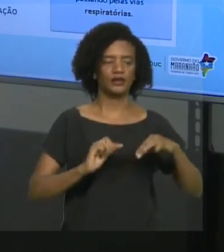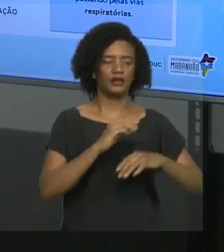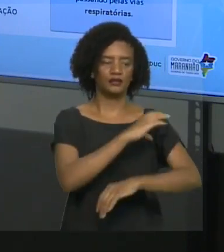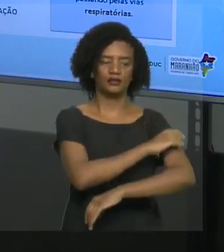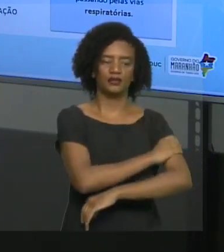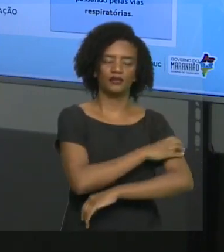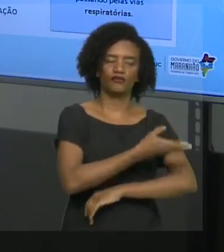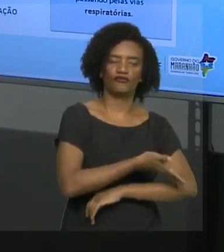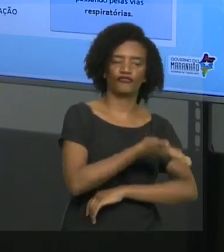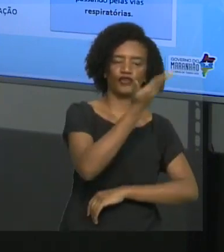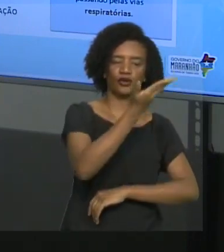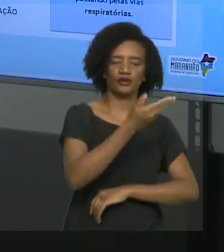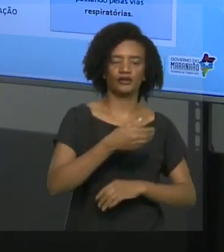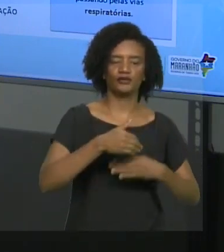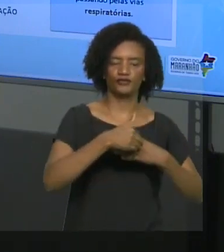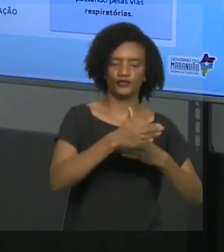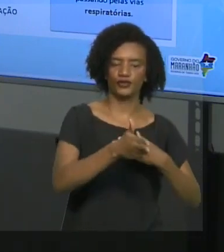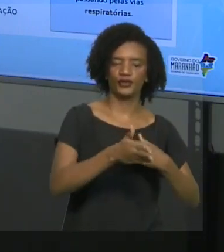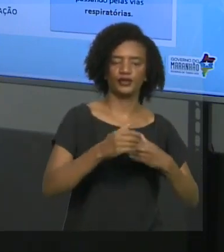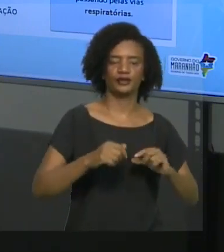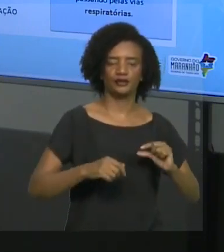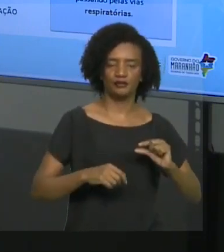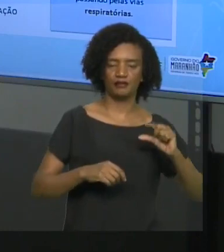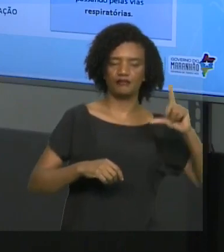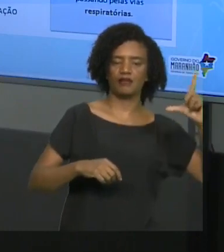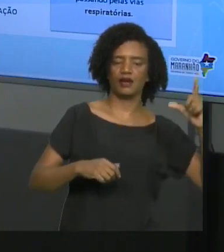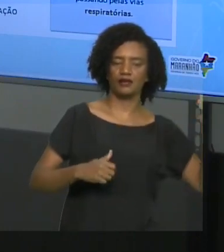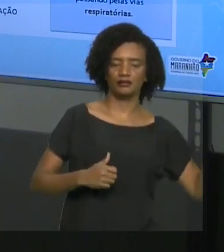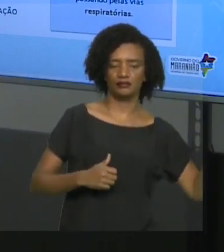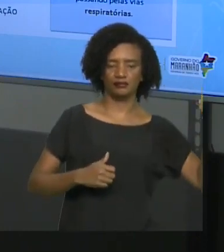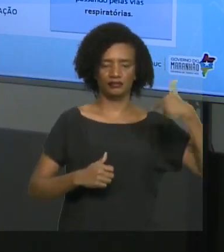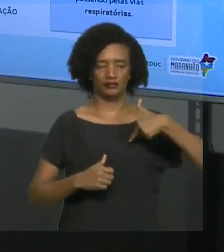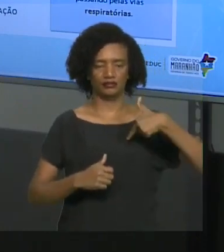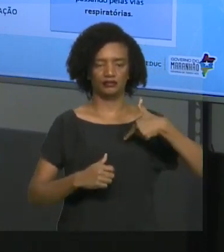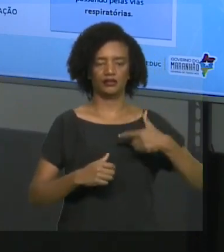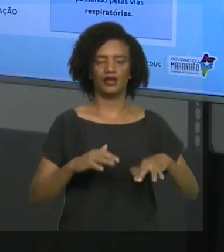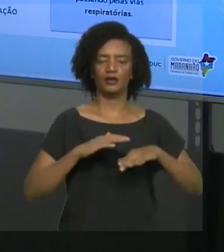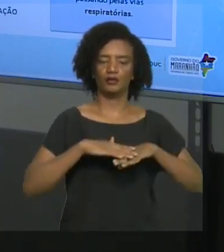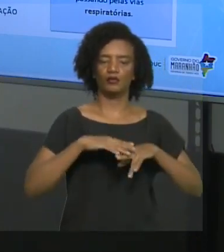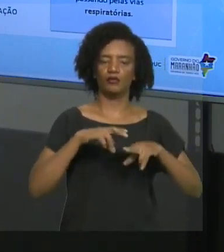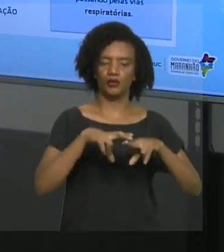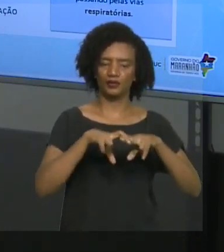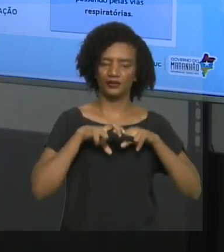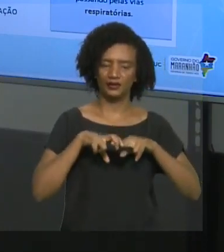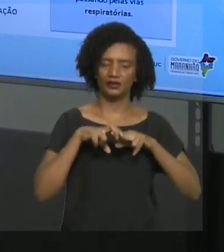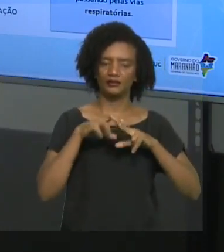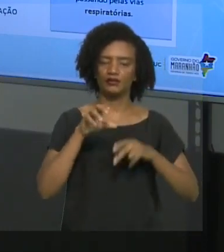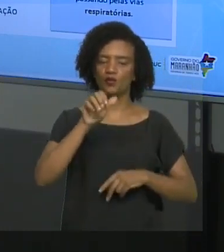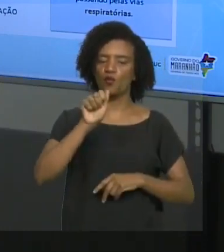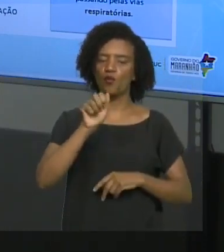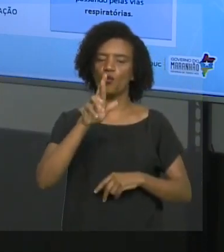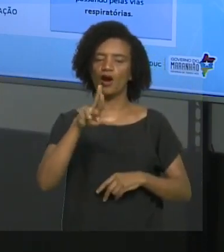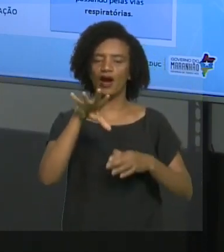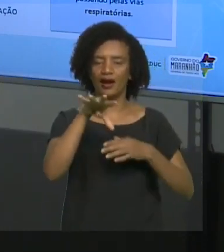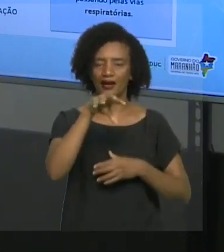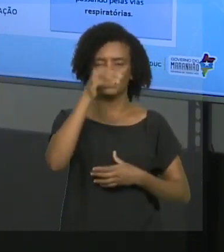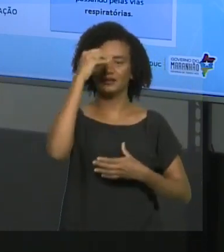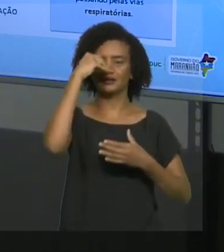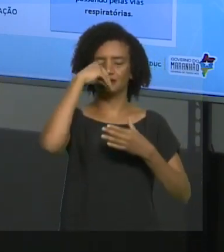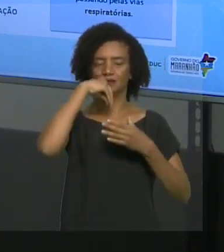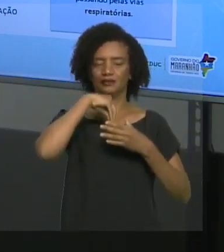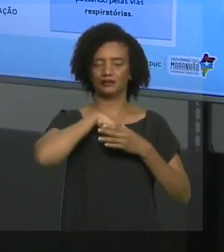diferença de pressão, o ar entra. Então, não é nada mágico, mirabolante. Não é nenhum órgão que suga